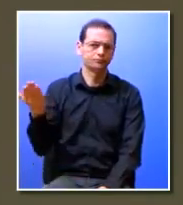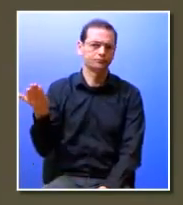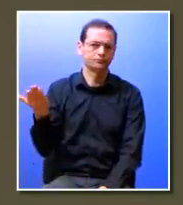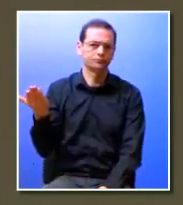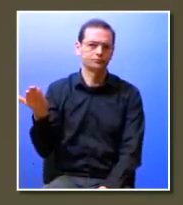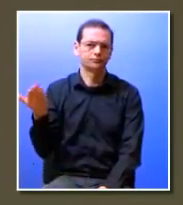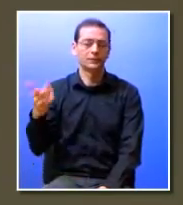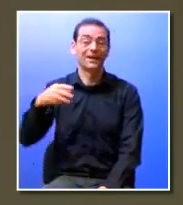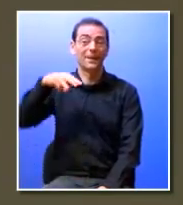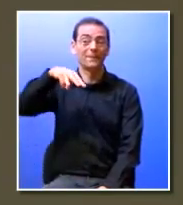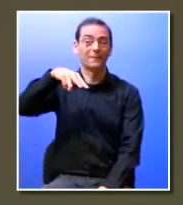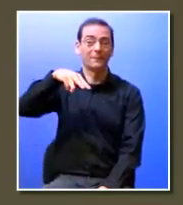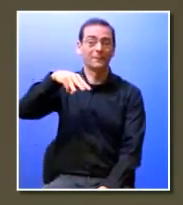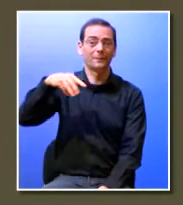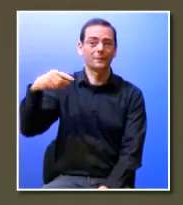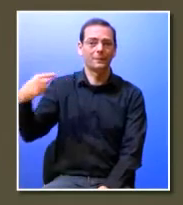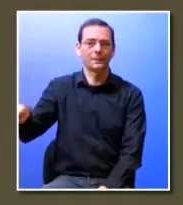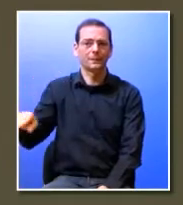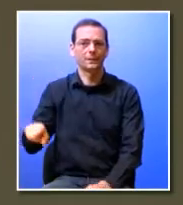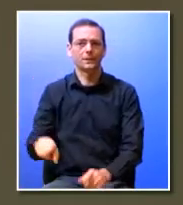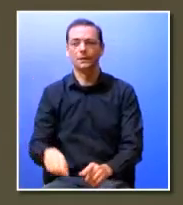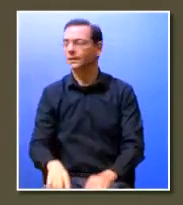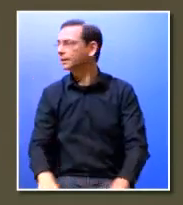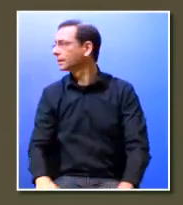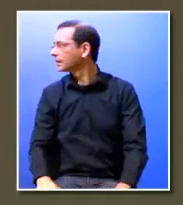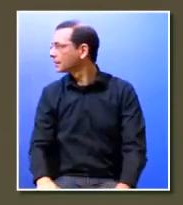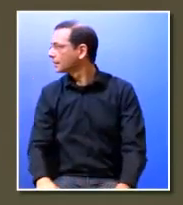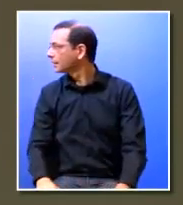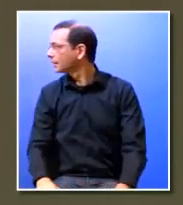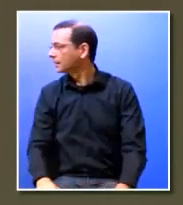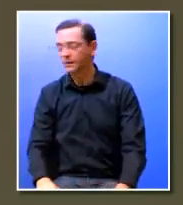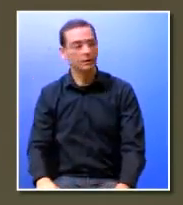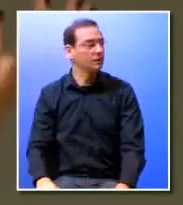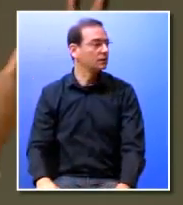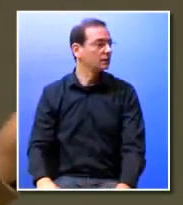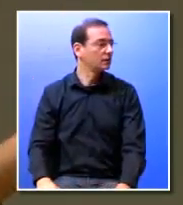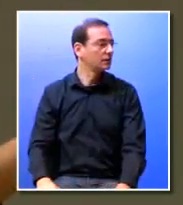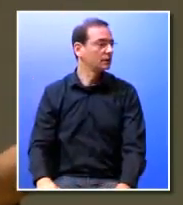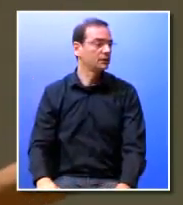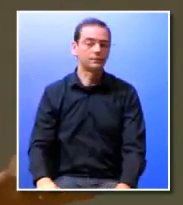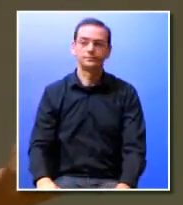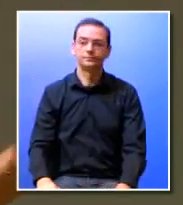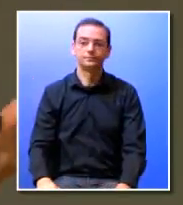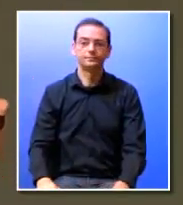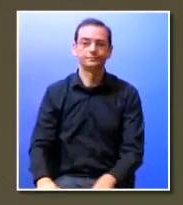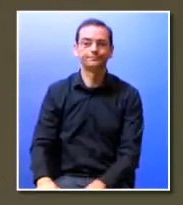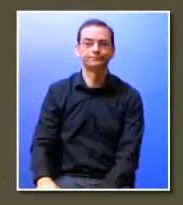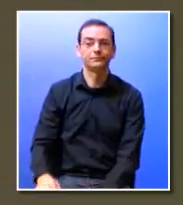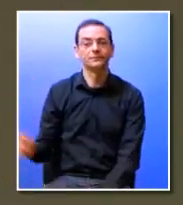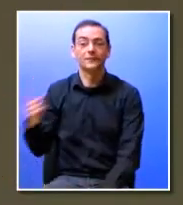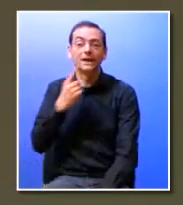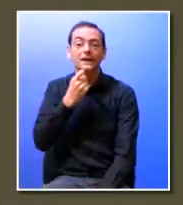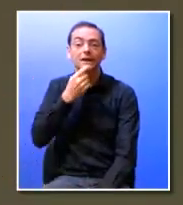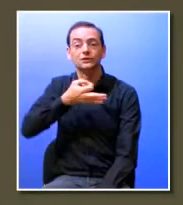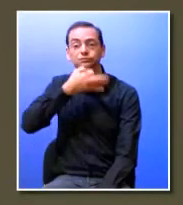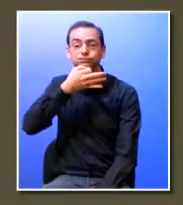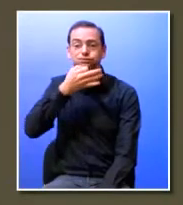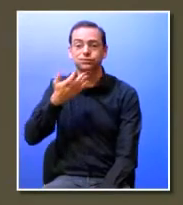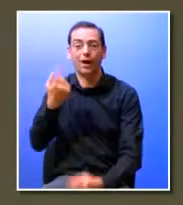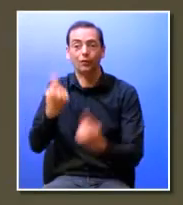chamar-lhe assim na Microsoft a que chamámos de Growth Mindset que vai muito alinhada com isto que estamos a falar hoje que é